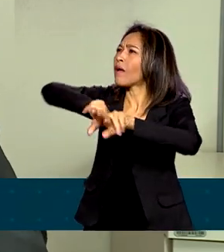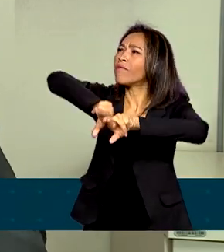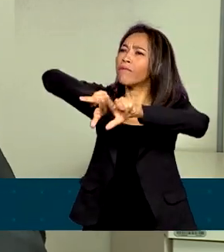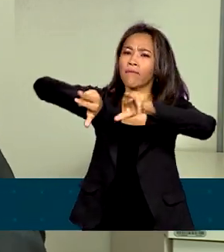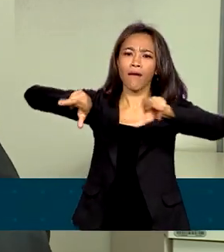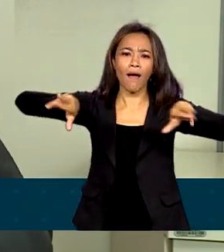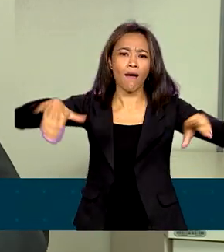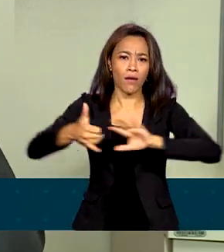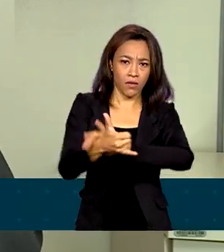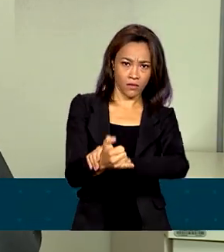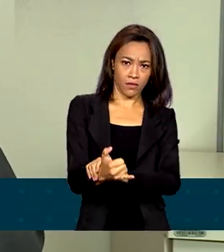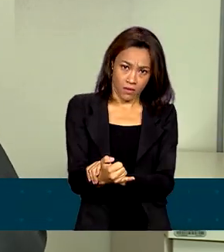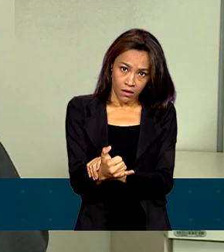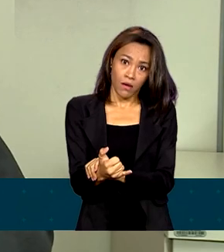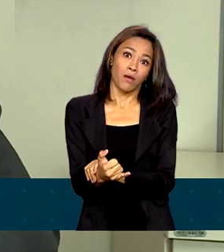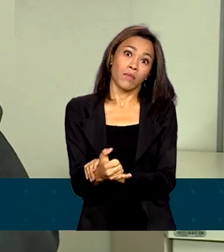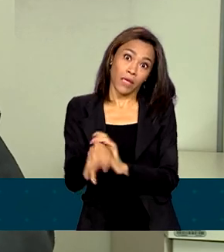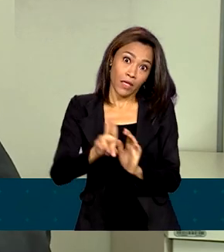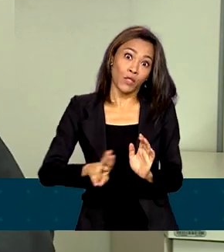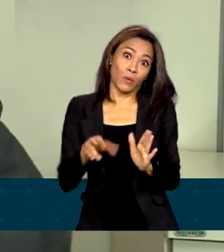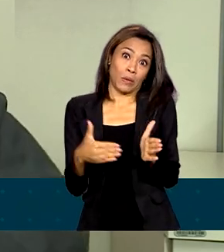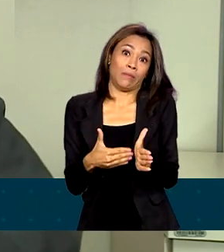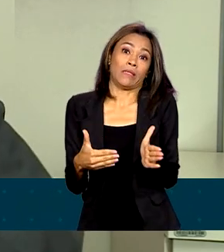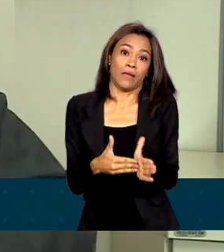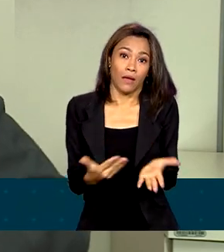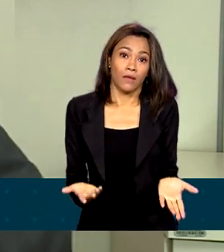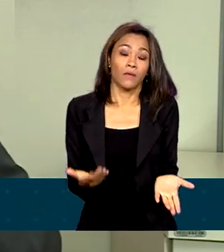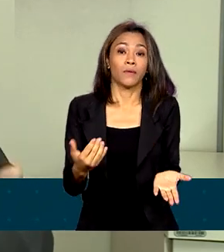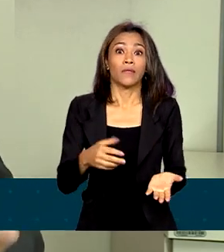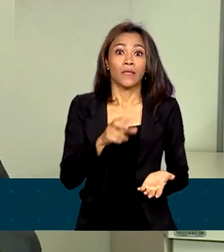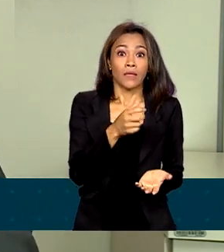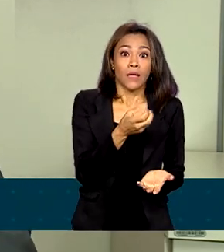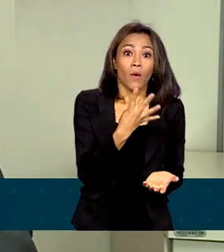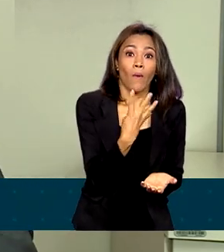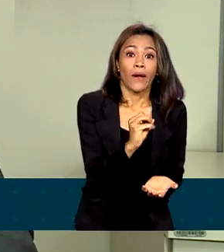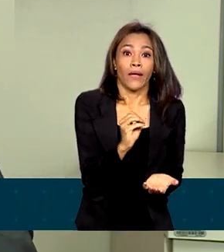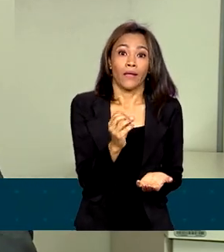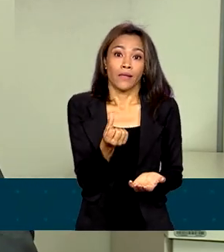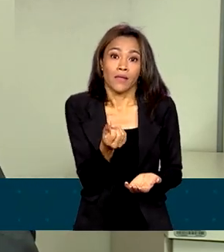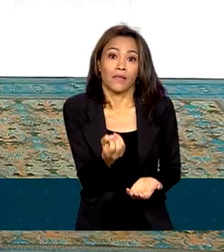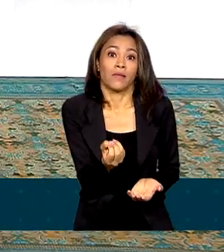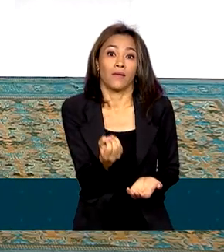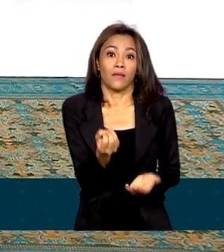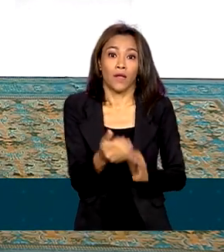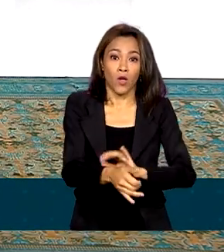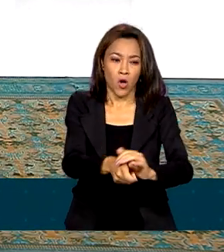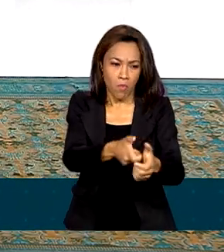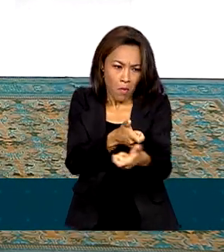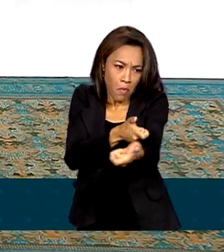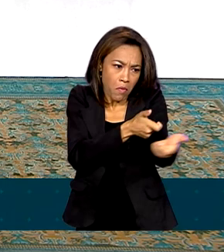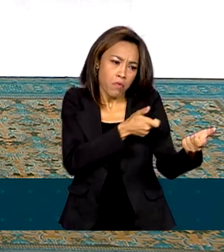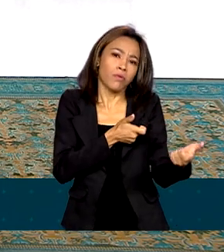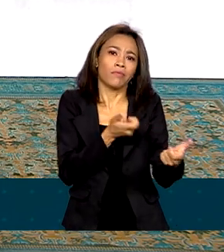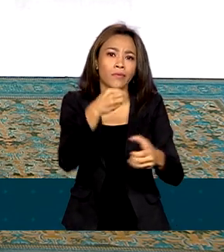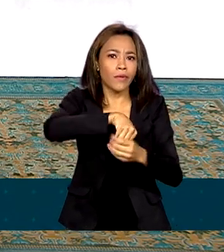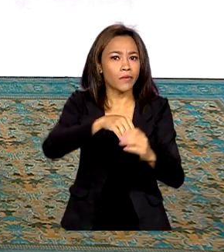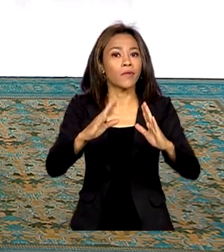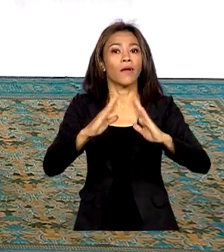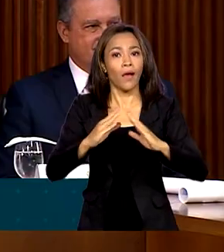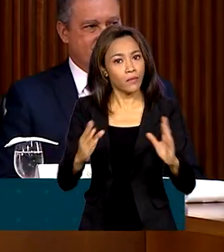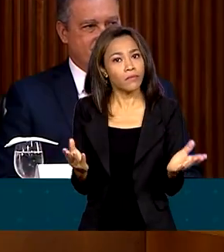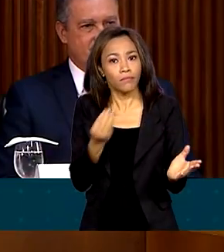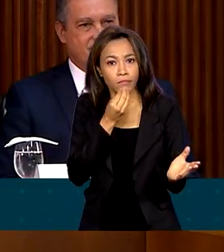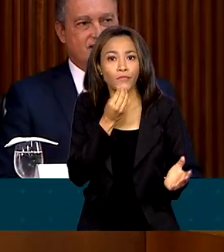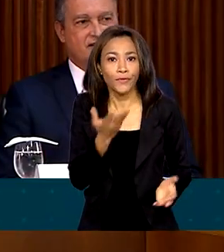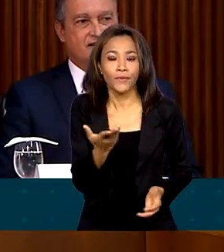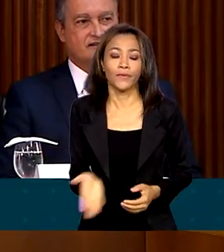restrito. Ou seja, a gente está falando de uma pessoa ter 40, 50, 60 fuzis dentro de casa. Além do decreto já em vigor,